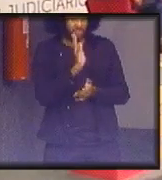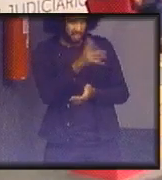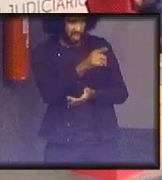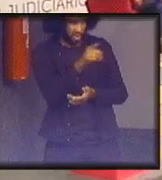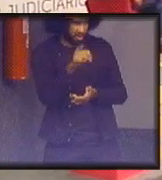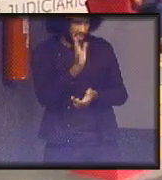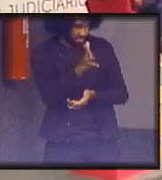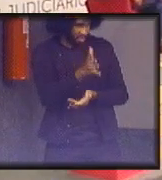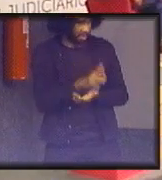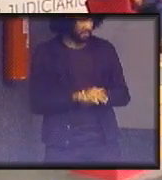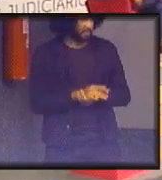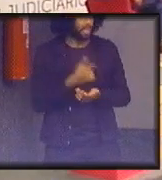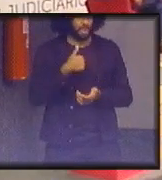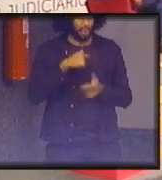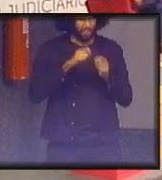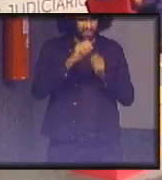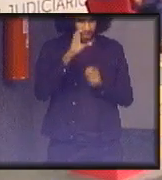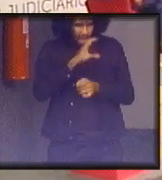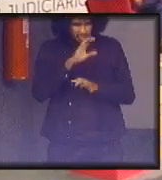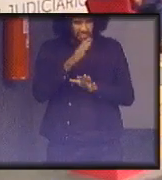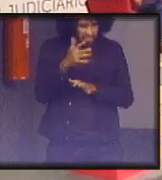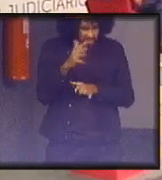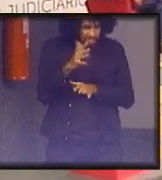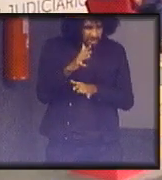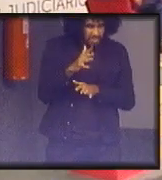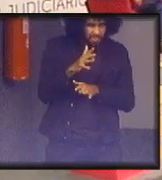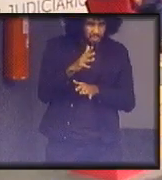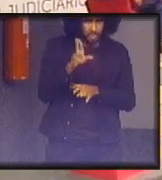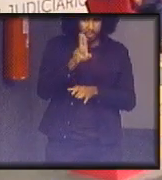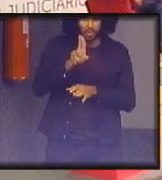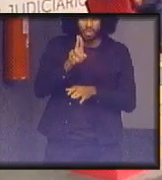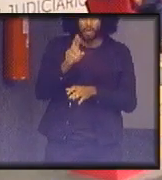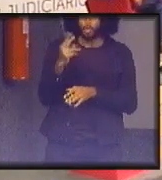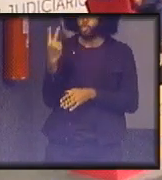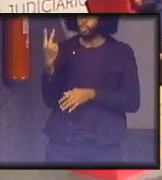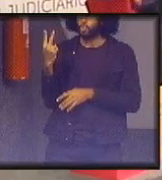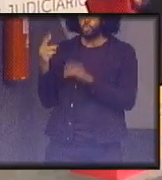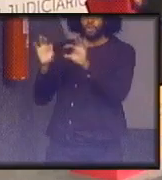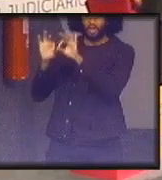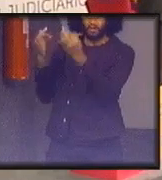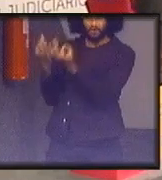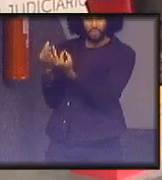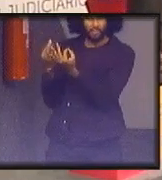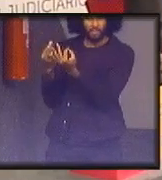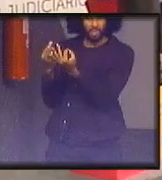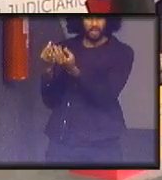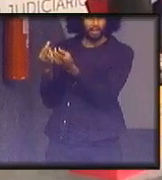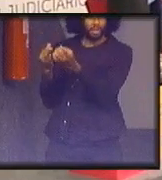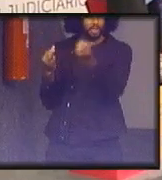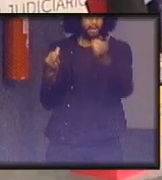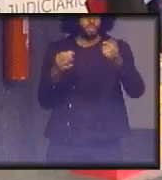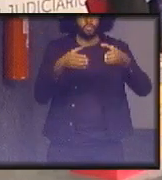já? eu fiz rapidinho deu mais ou menos o consumo de duas famílias por unidade do tribunal no Brasil